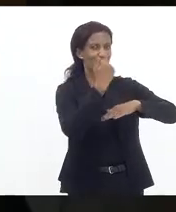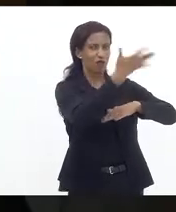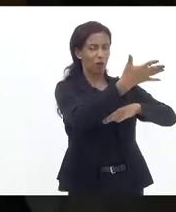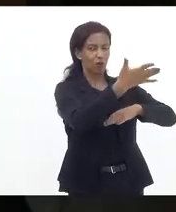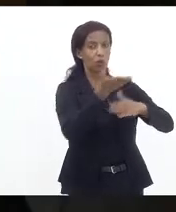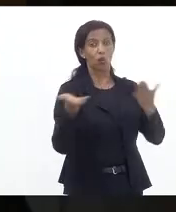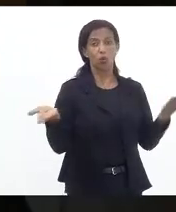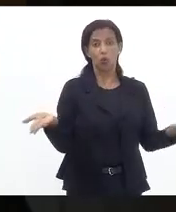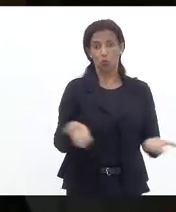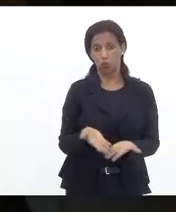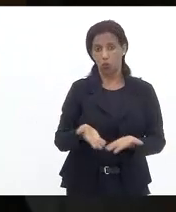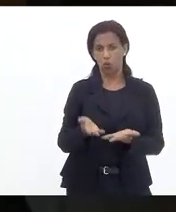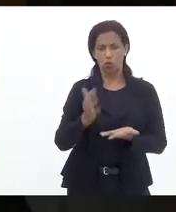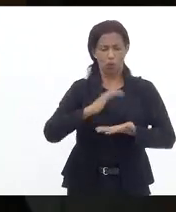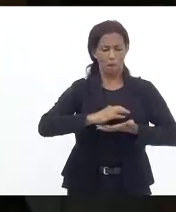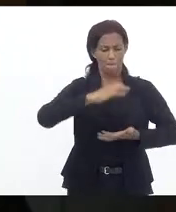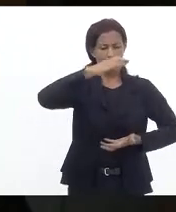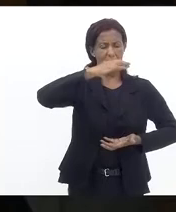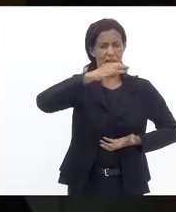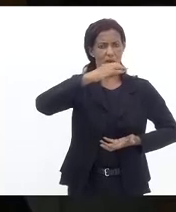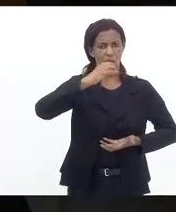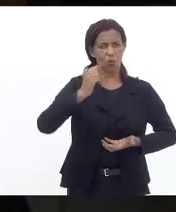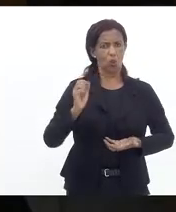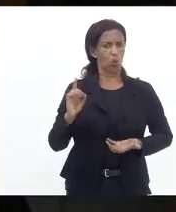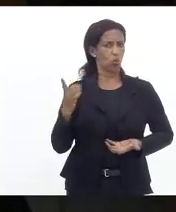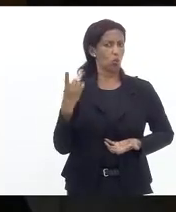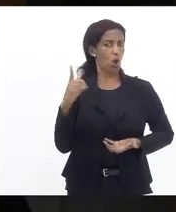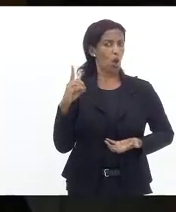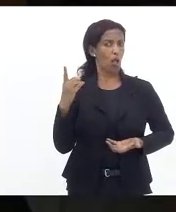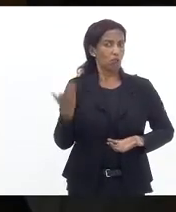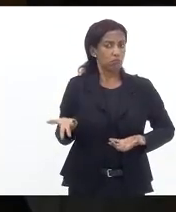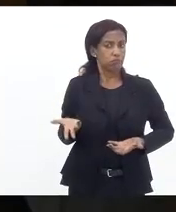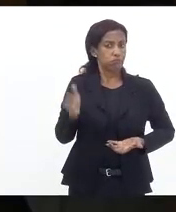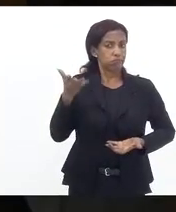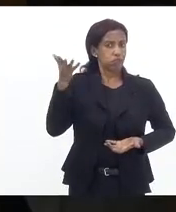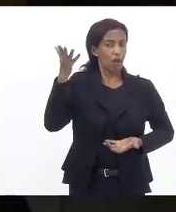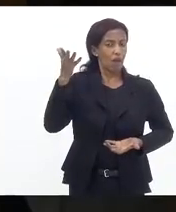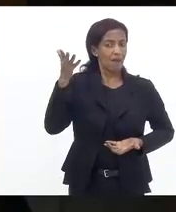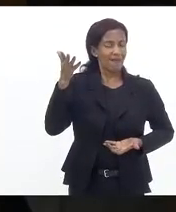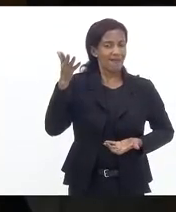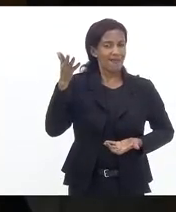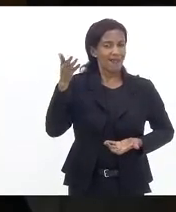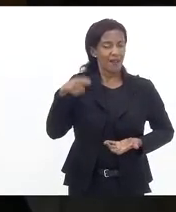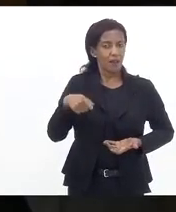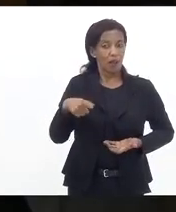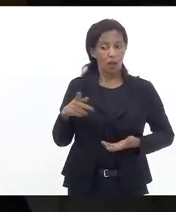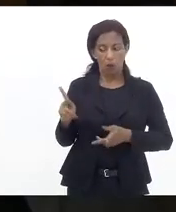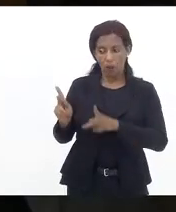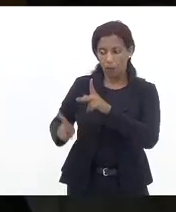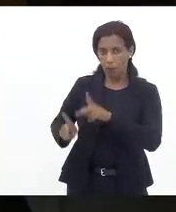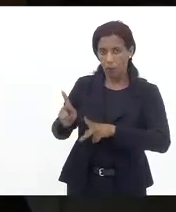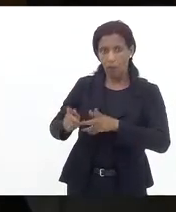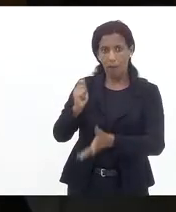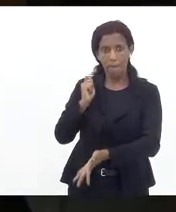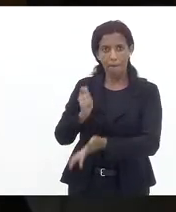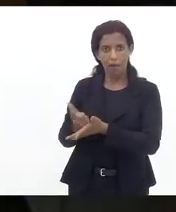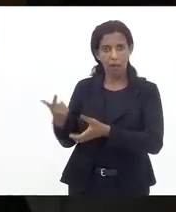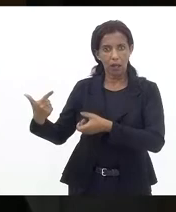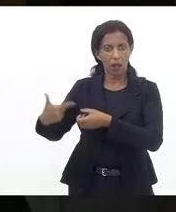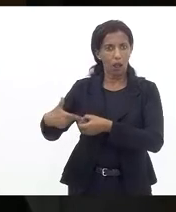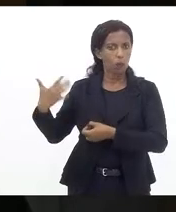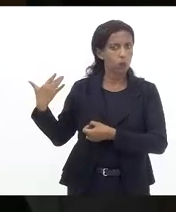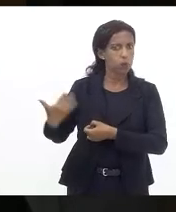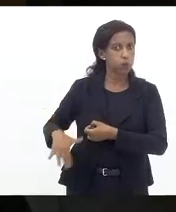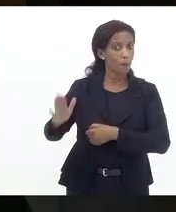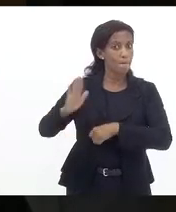atualmente se o barril do petróleo sobe a população paga gasolina cara e mais que isso